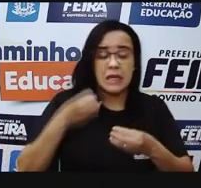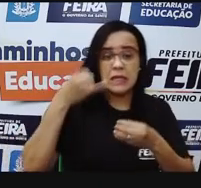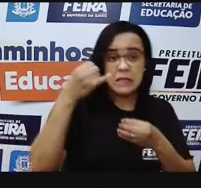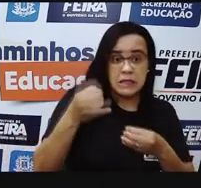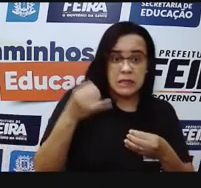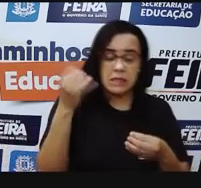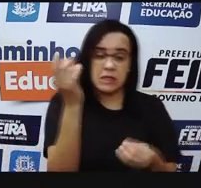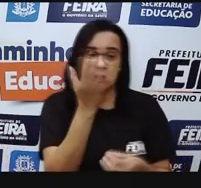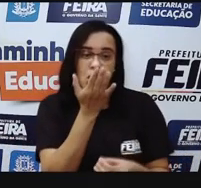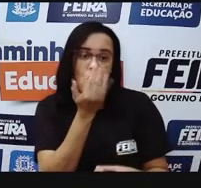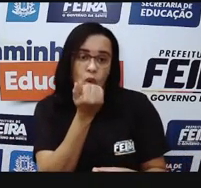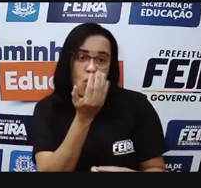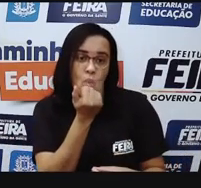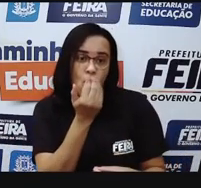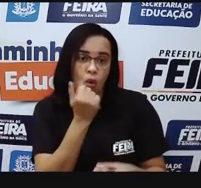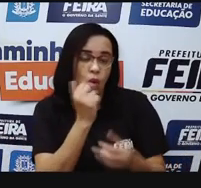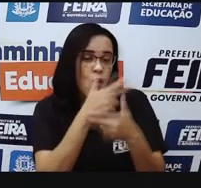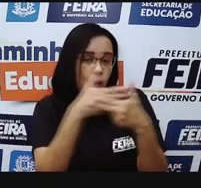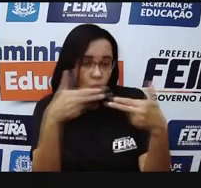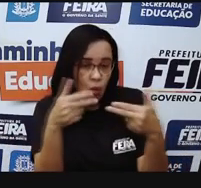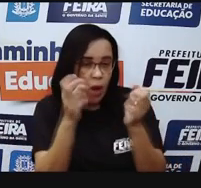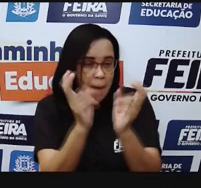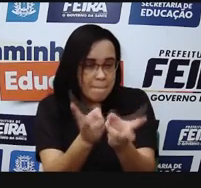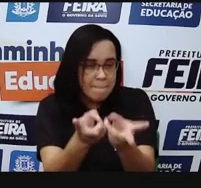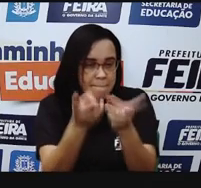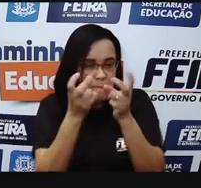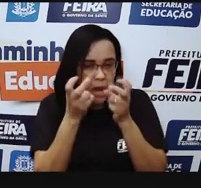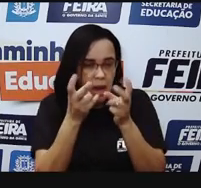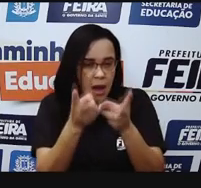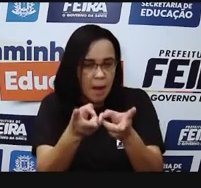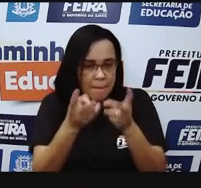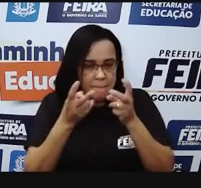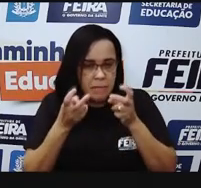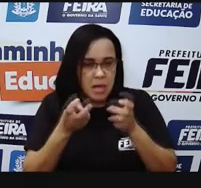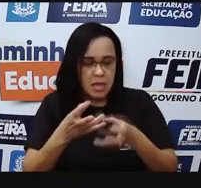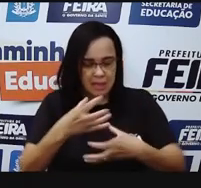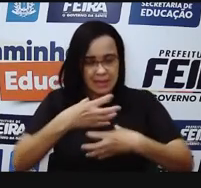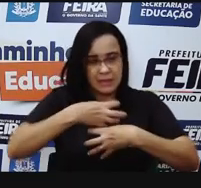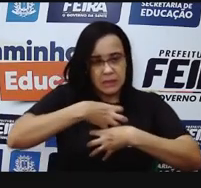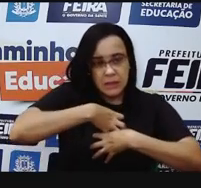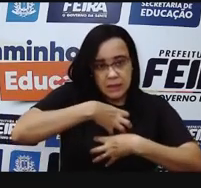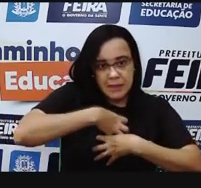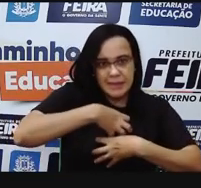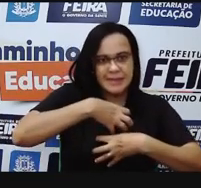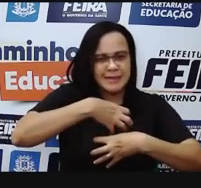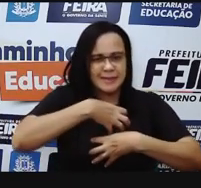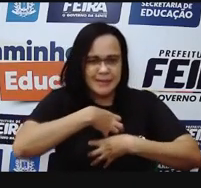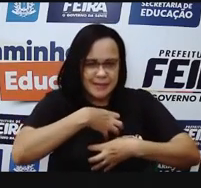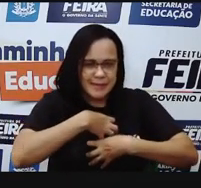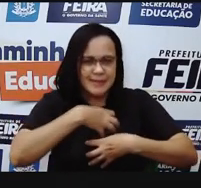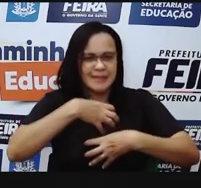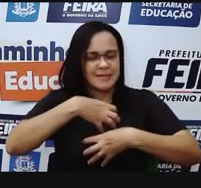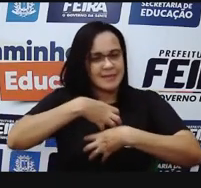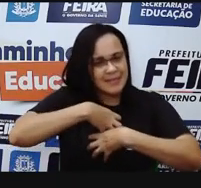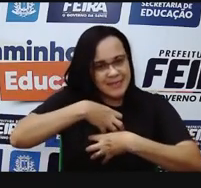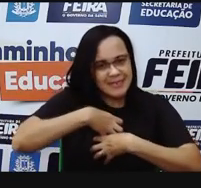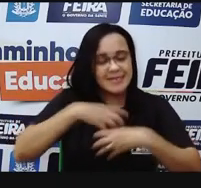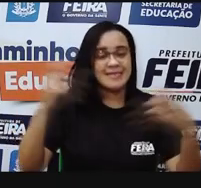então, comece a perceber, a nossa língua começa a ser estimulada pelas papilas